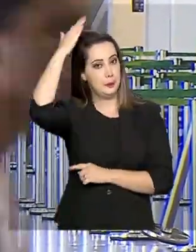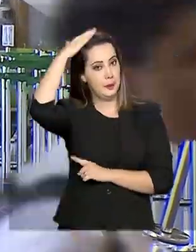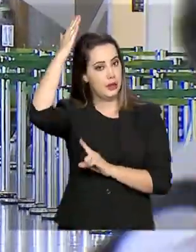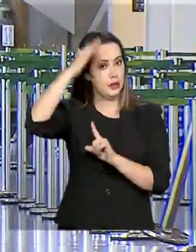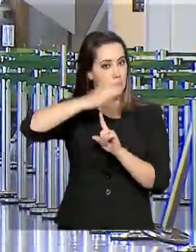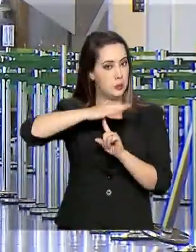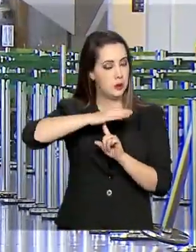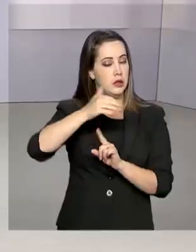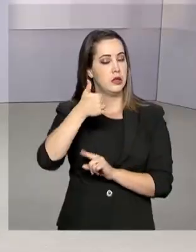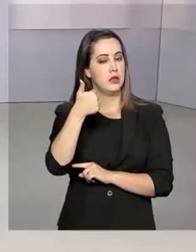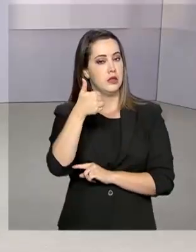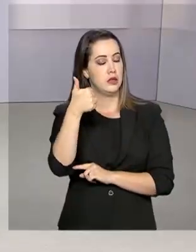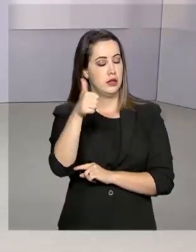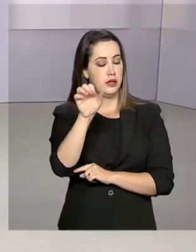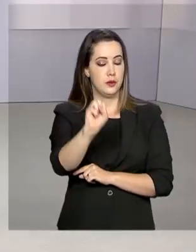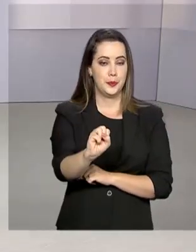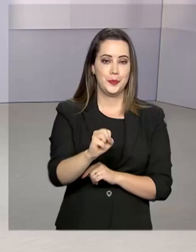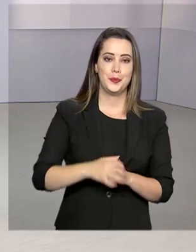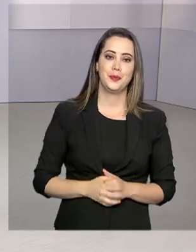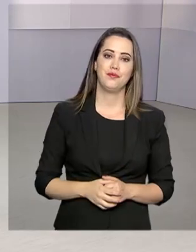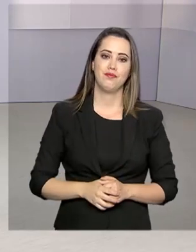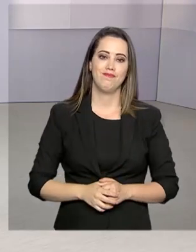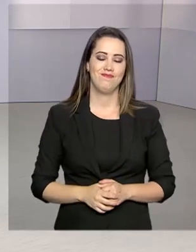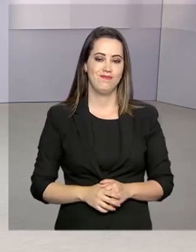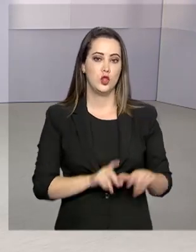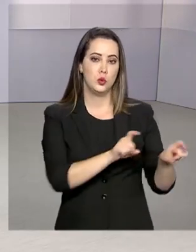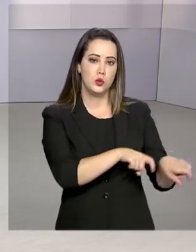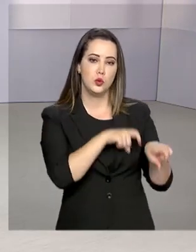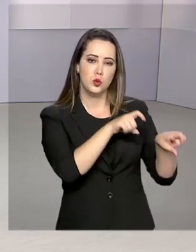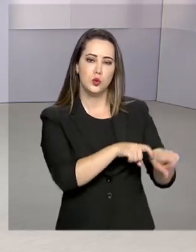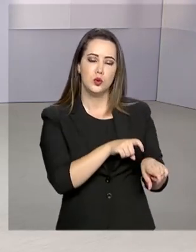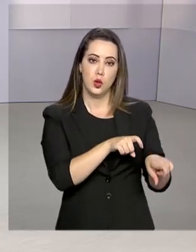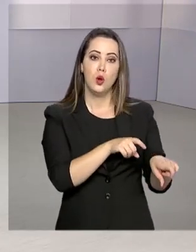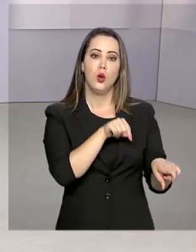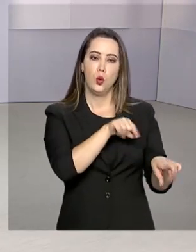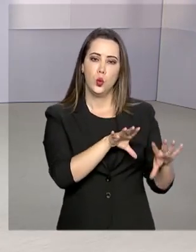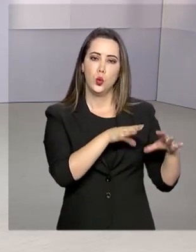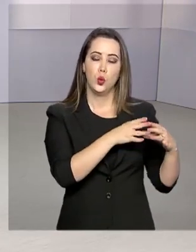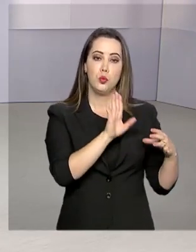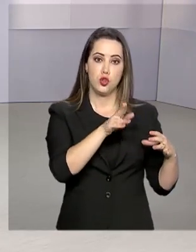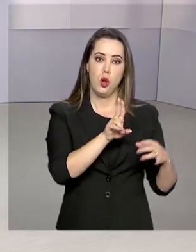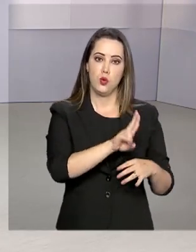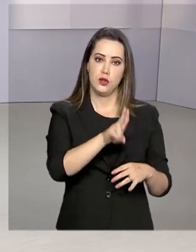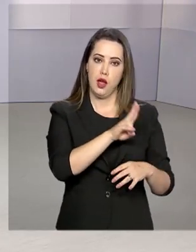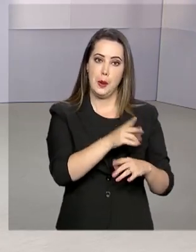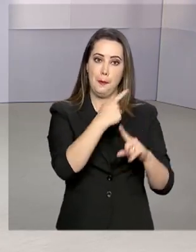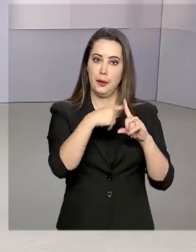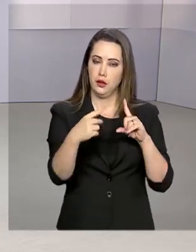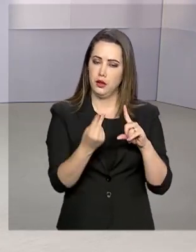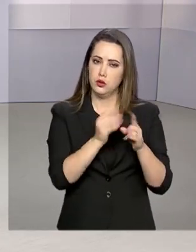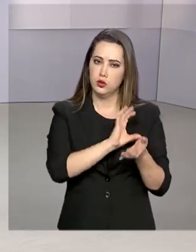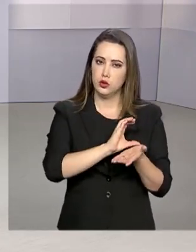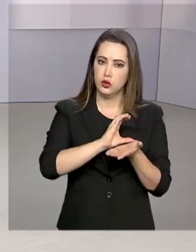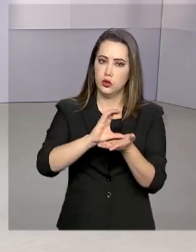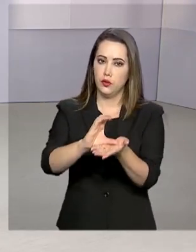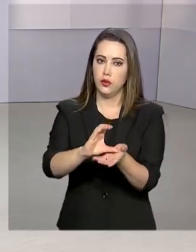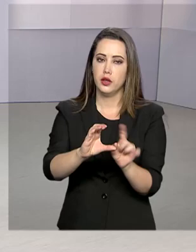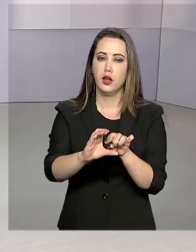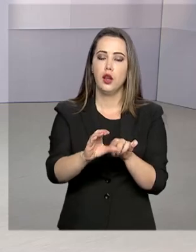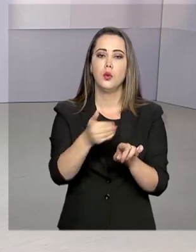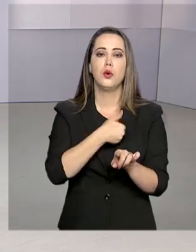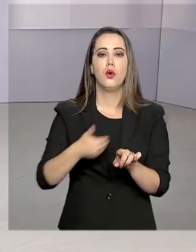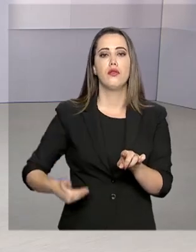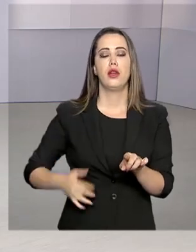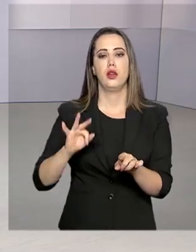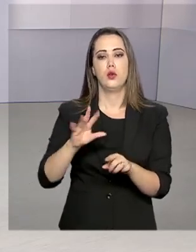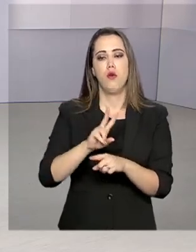décimo oitavo. Produtores rurais brasileiros já utilizaram quase metade do dinheiro disponibilizado pelo governo